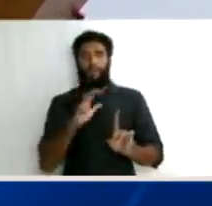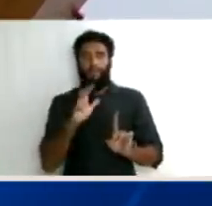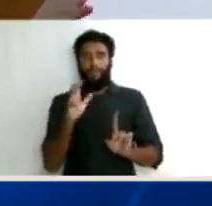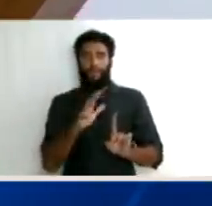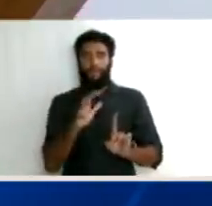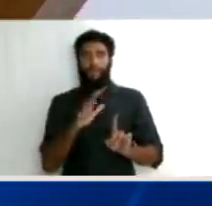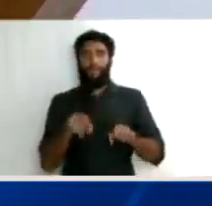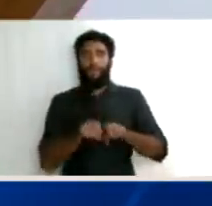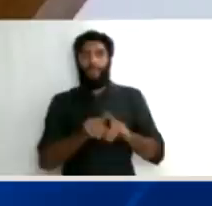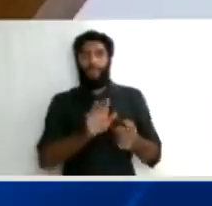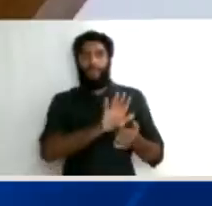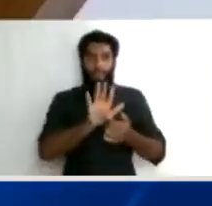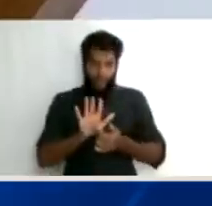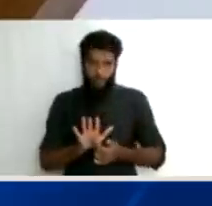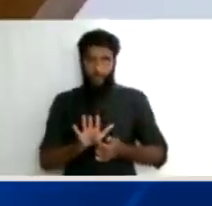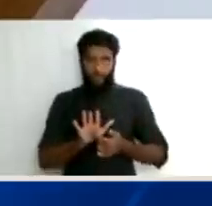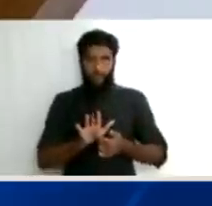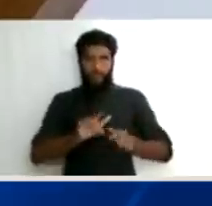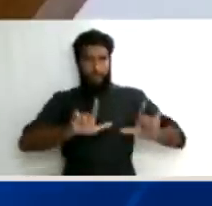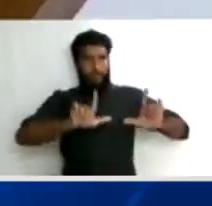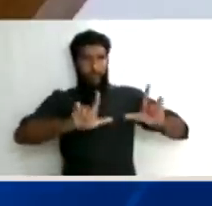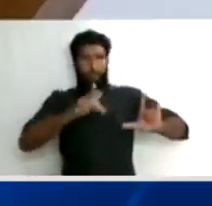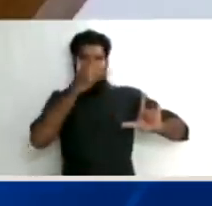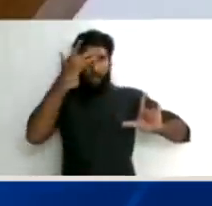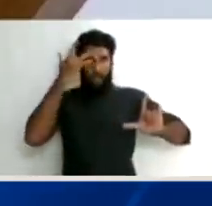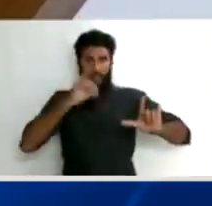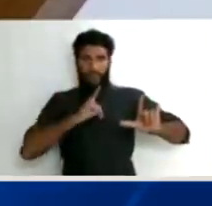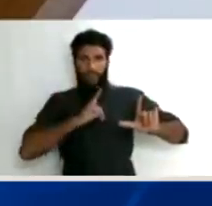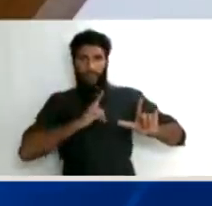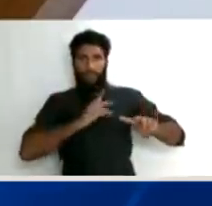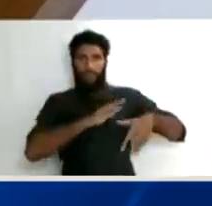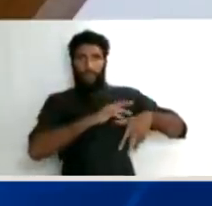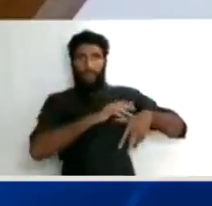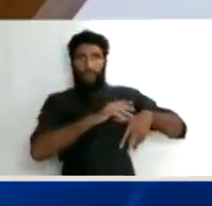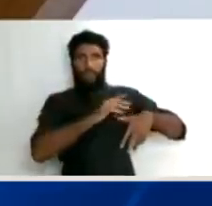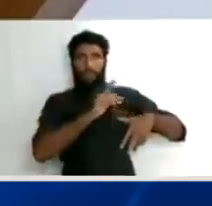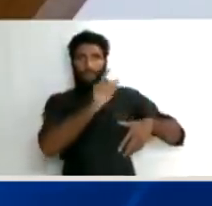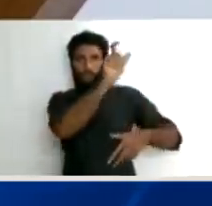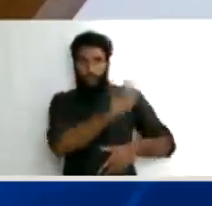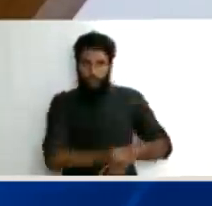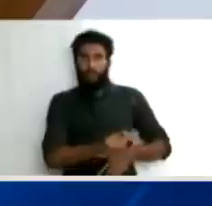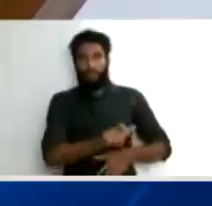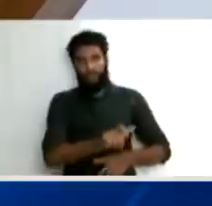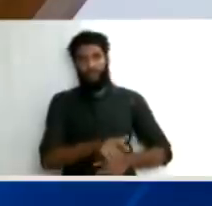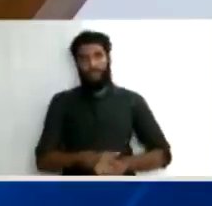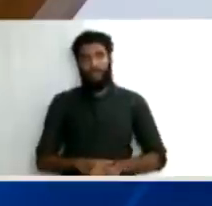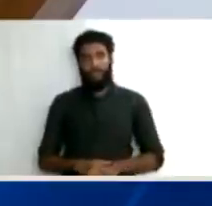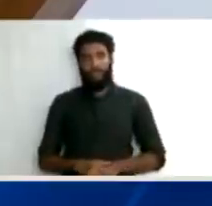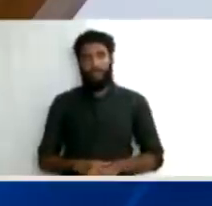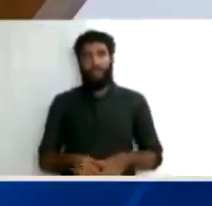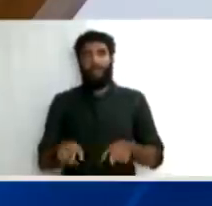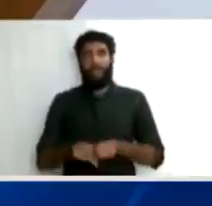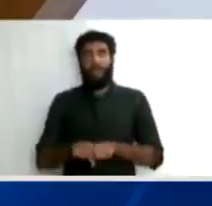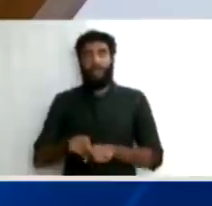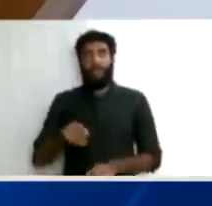embargos de declaração de habeas corpus, reconhecer a incompetência, eu achei algo assim um surreal, eu nunca